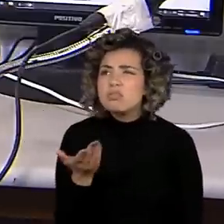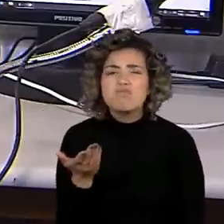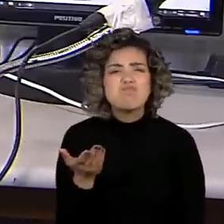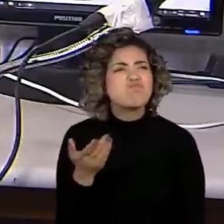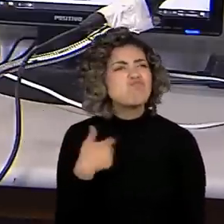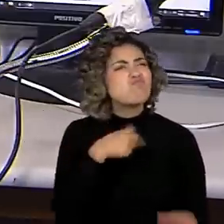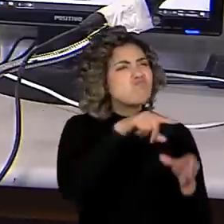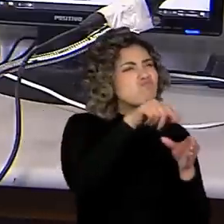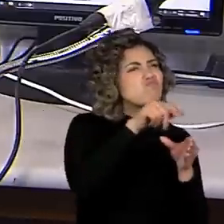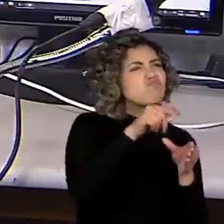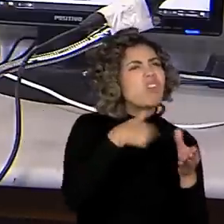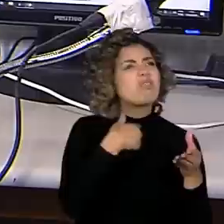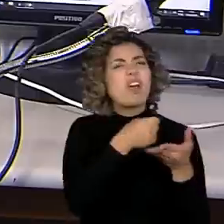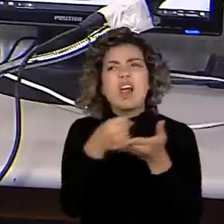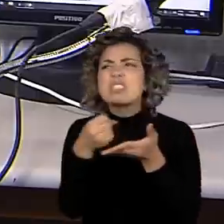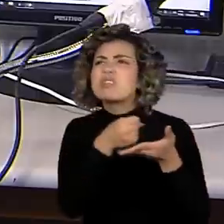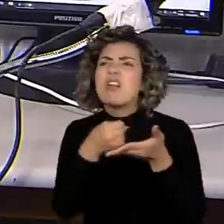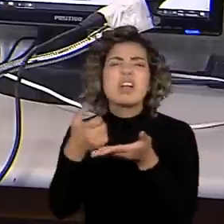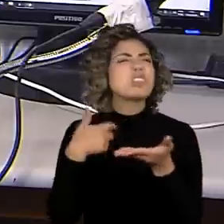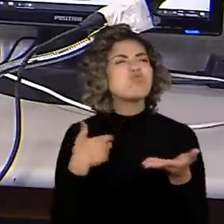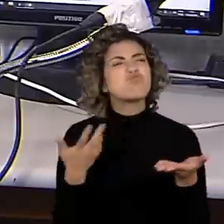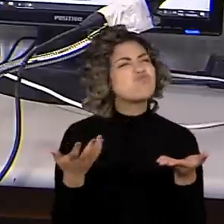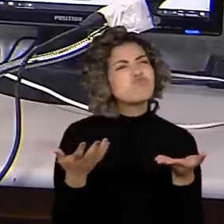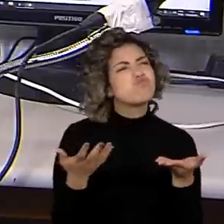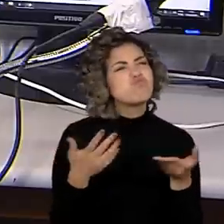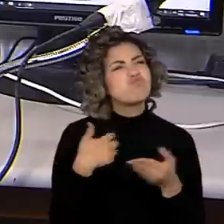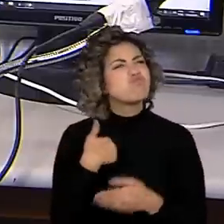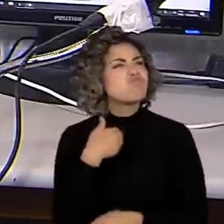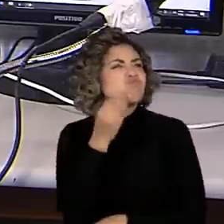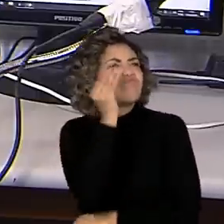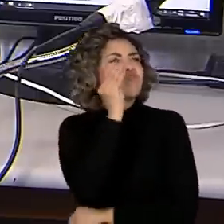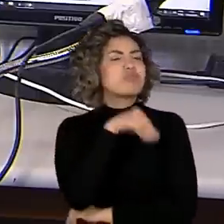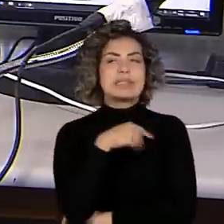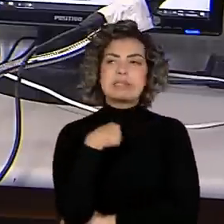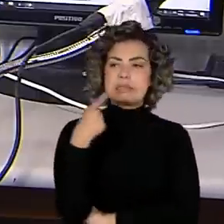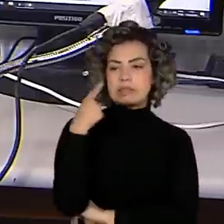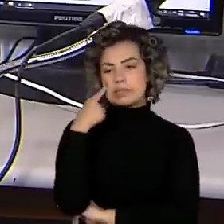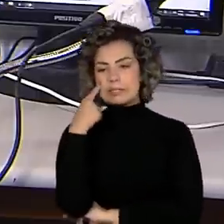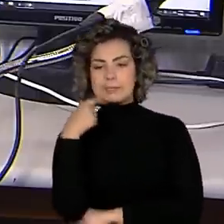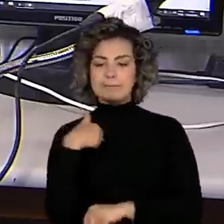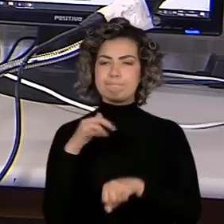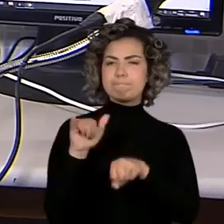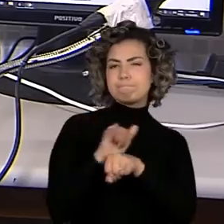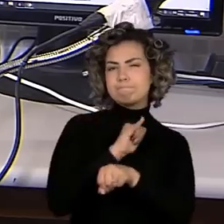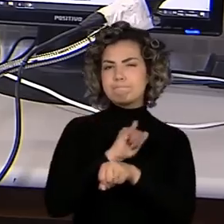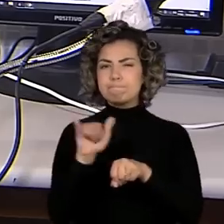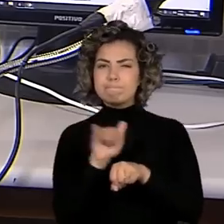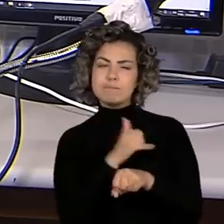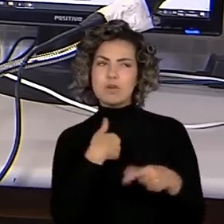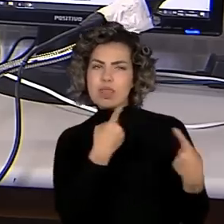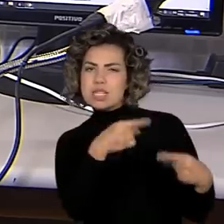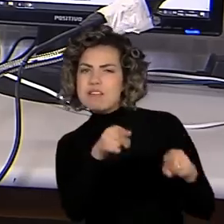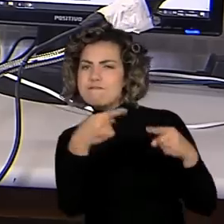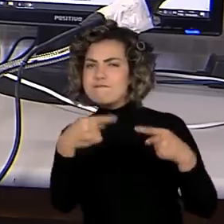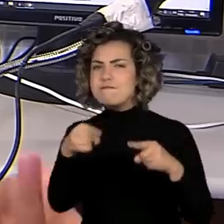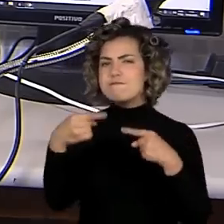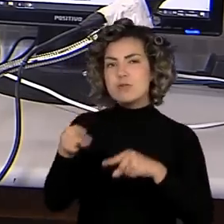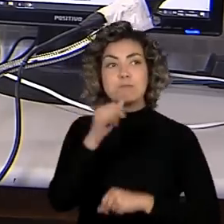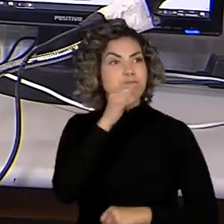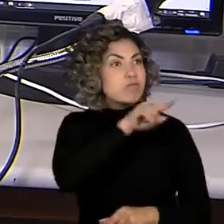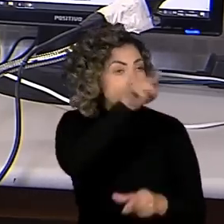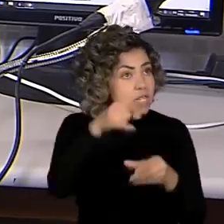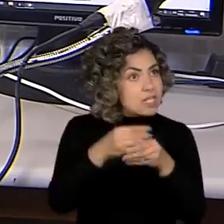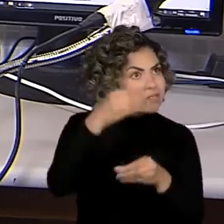buscar entender o que a gente estava fazendo. Então, a gente começou a elaborar meio que desafio. A pessoa que mais trazer